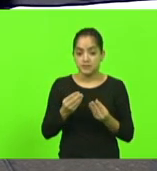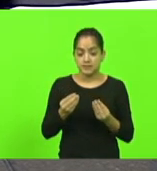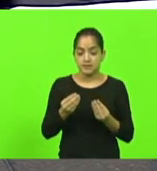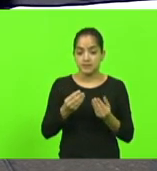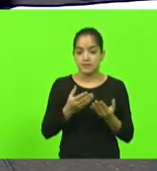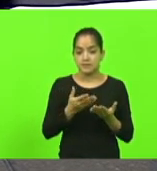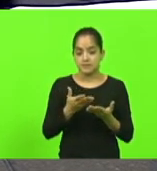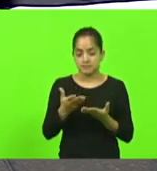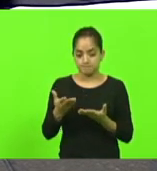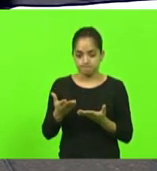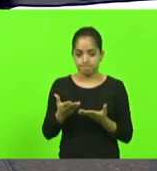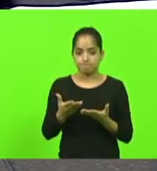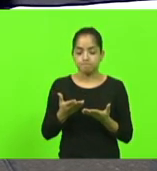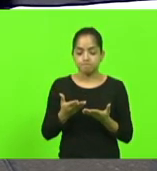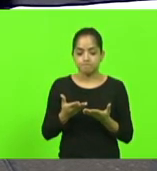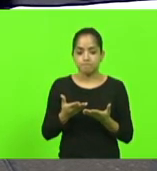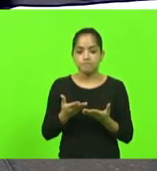muitas